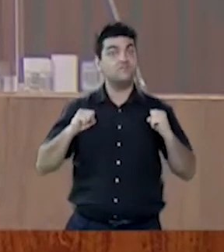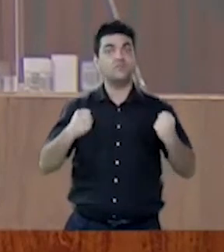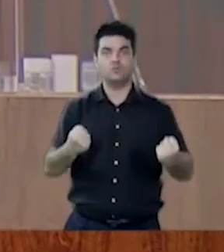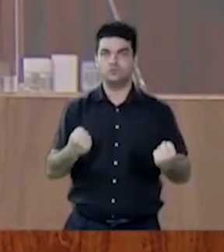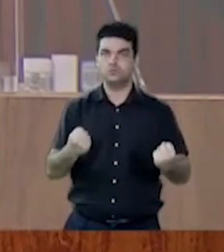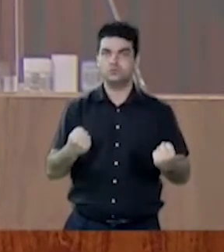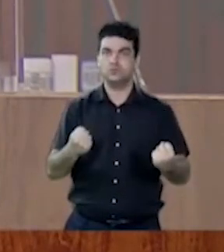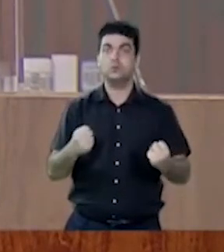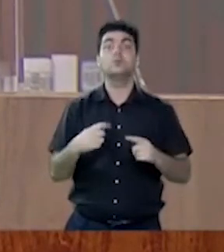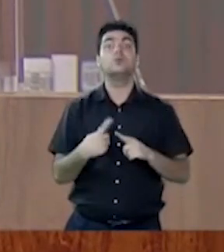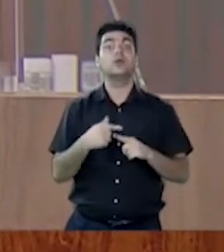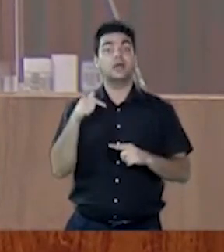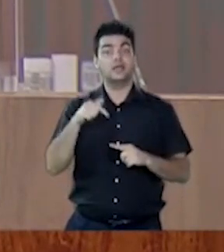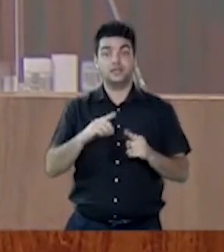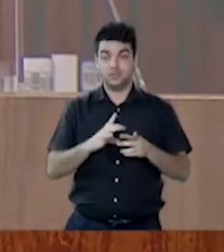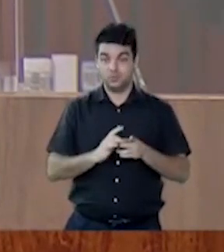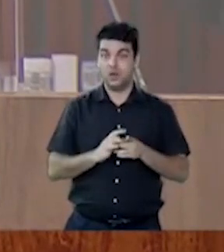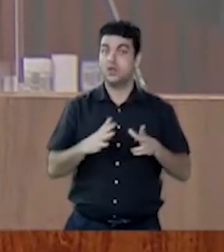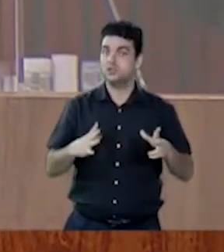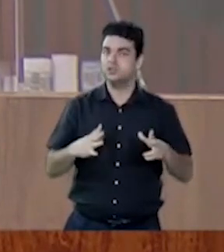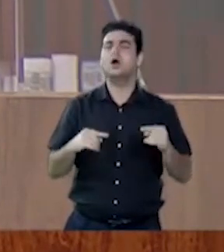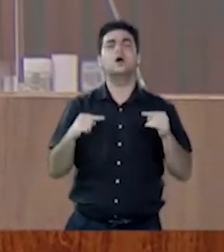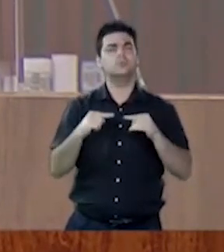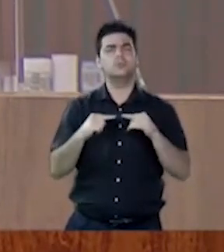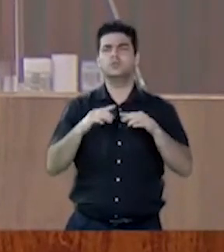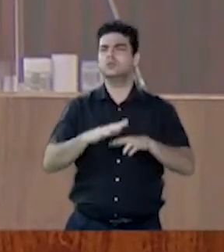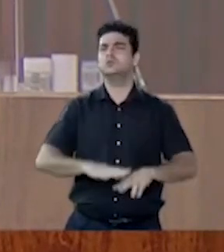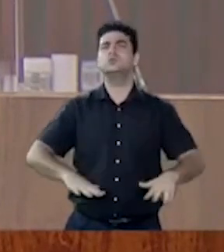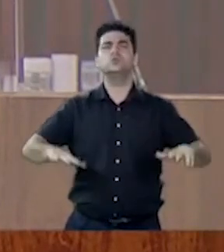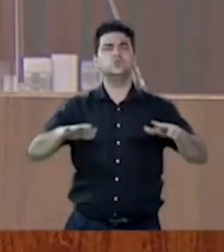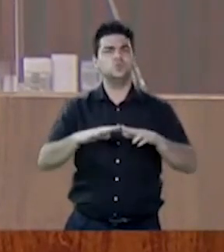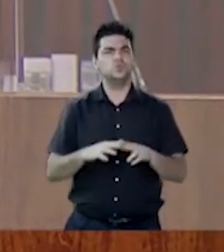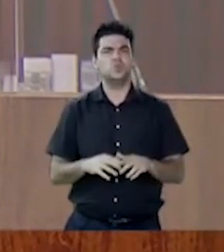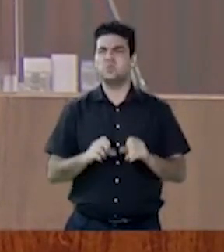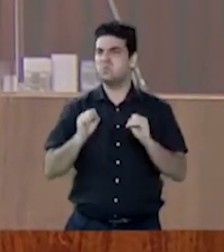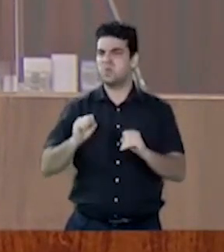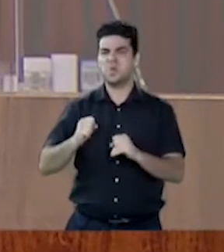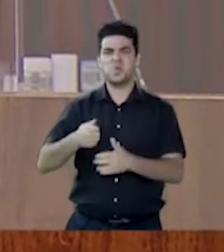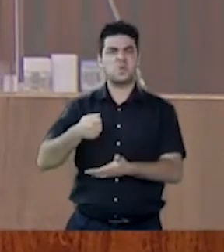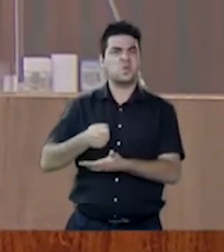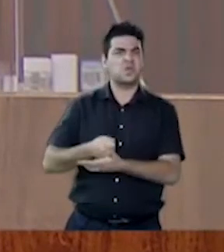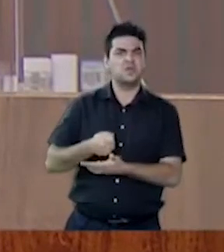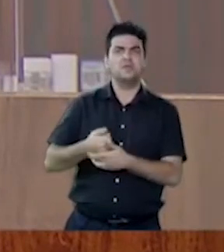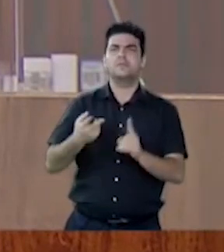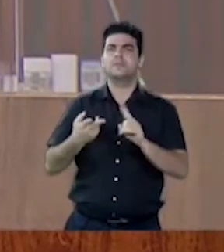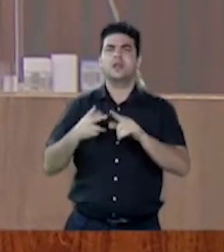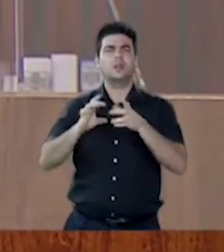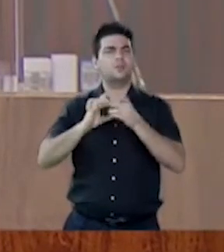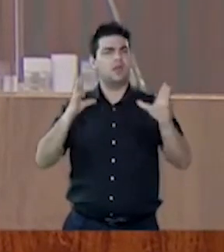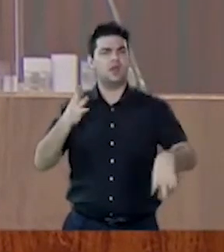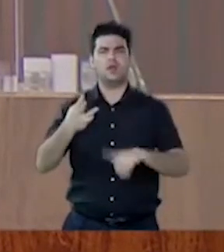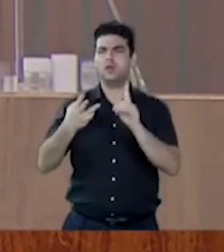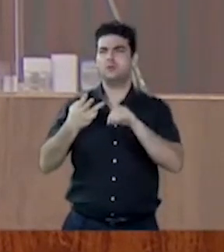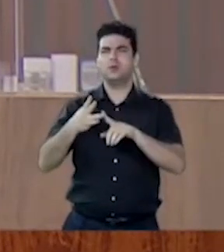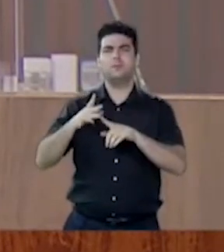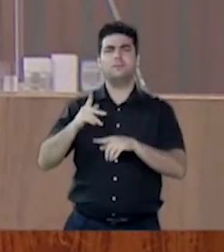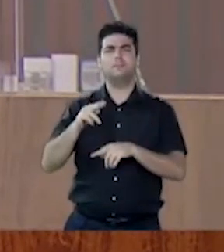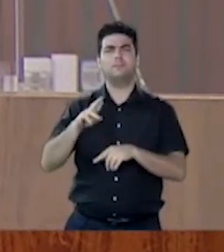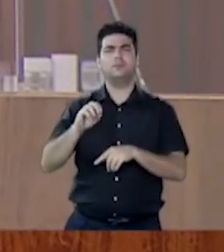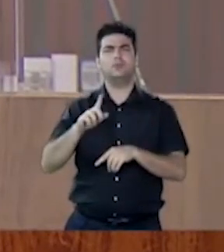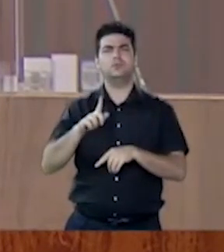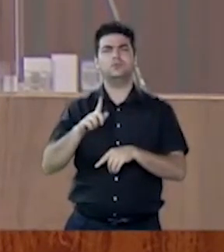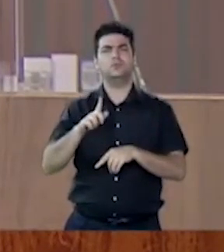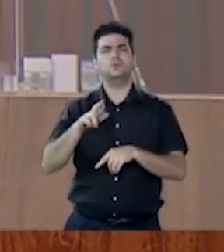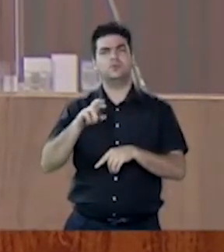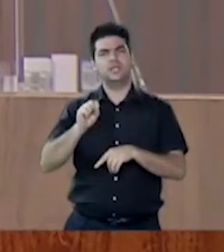A democracia tem lugar para todos, para conservadores, para liberais, para progressistas.